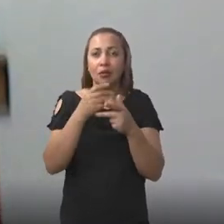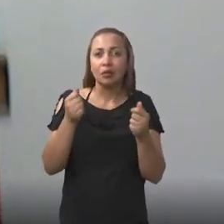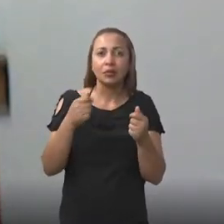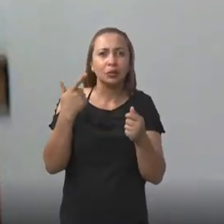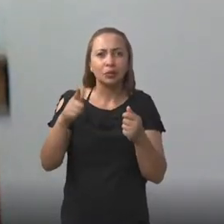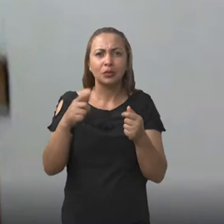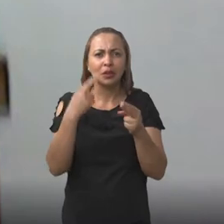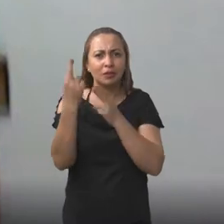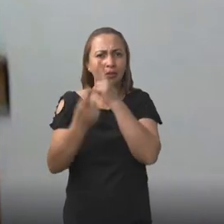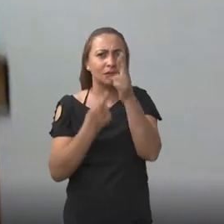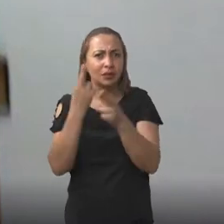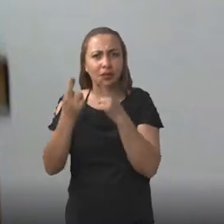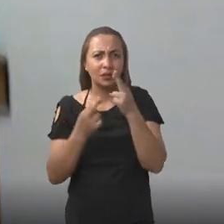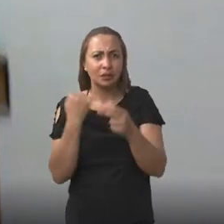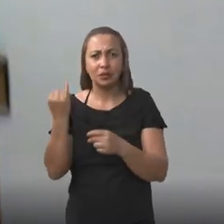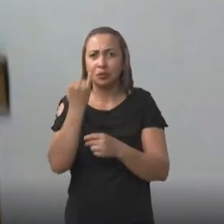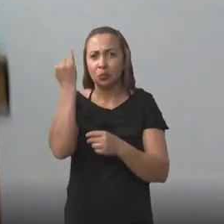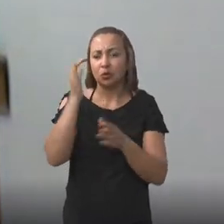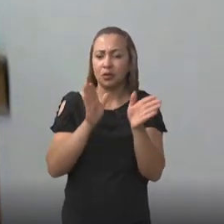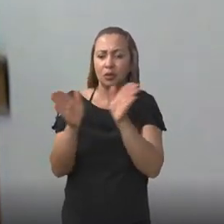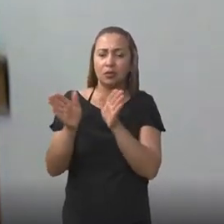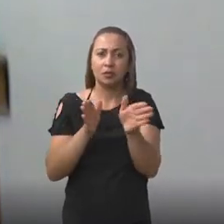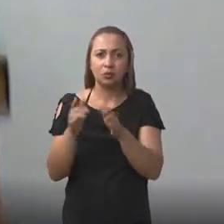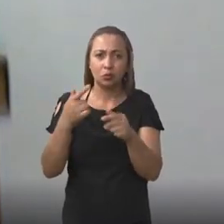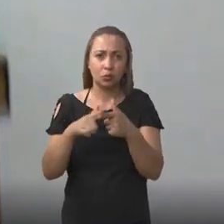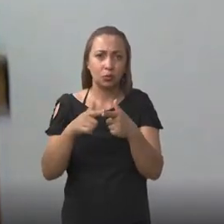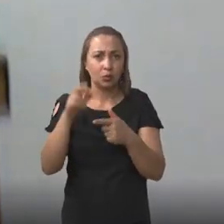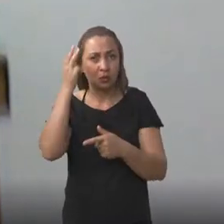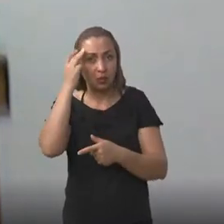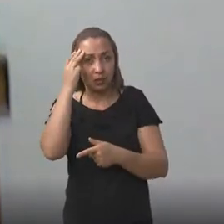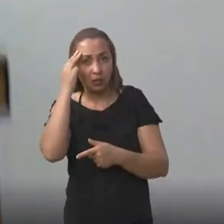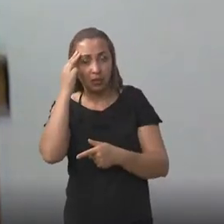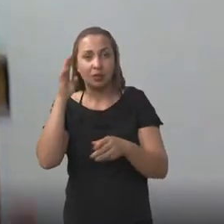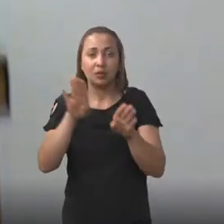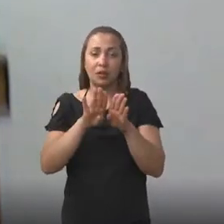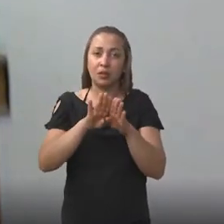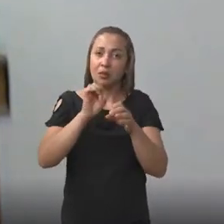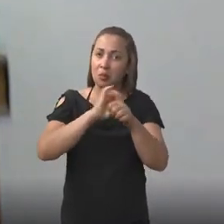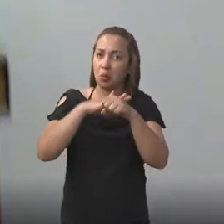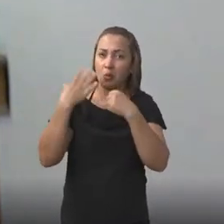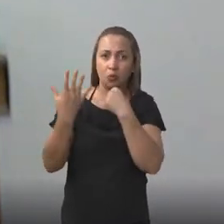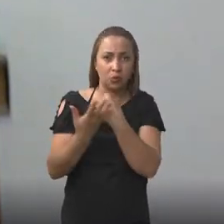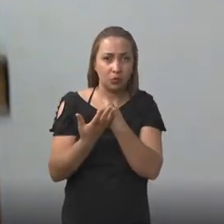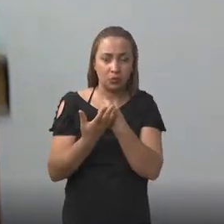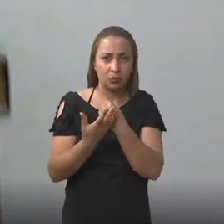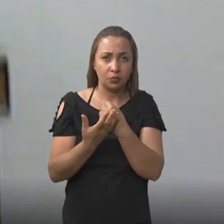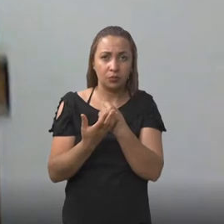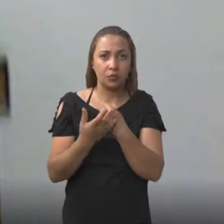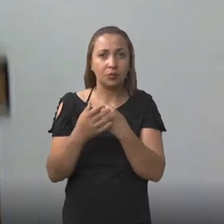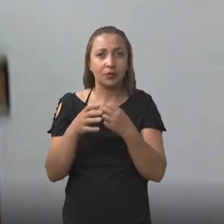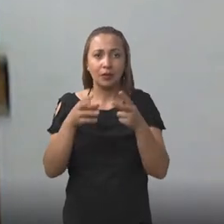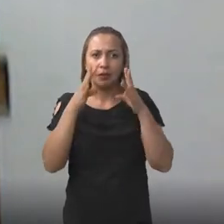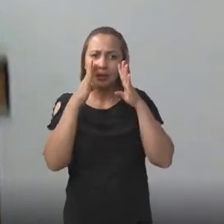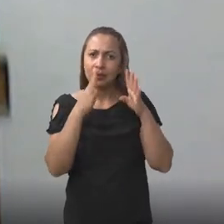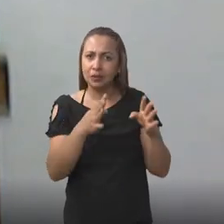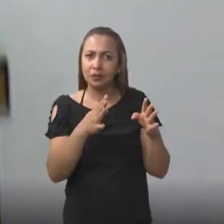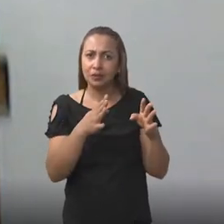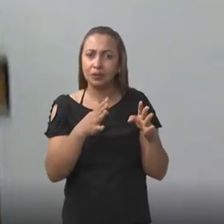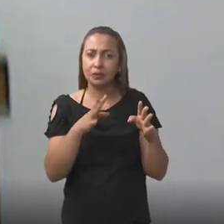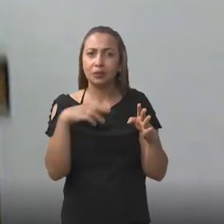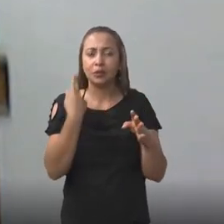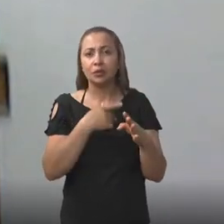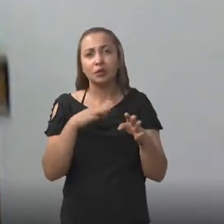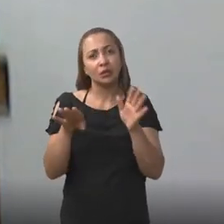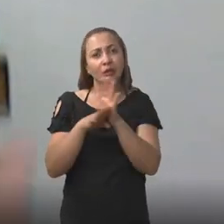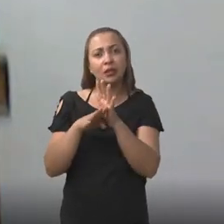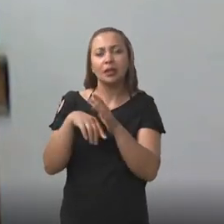não teve uma relação significativa entre a presença desses transtornos e a infecção por Covid-19. Foi uma coisa que chamou a